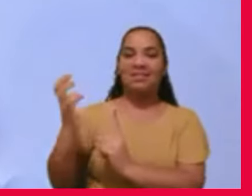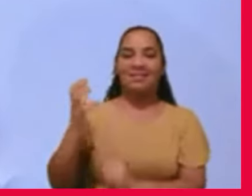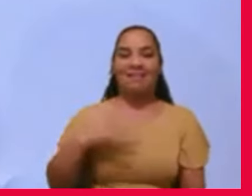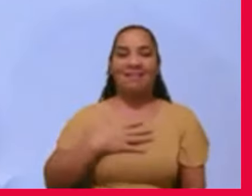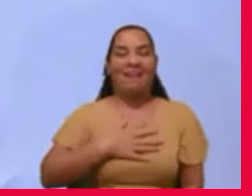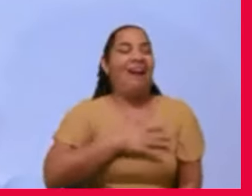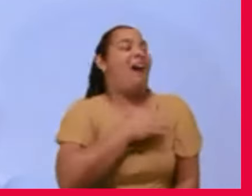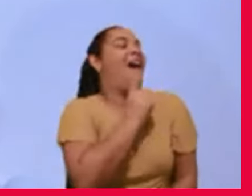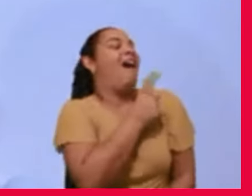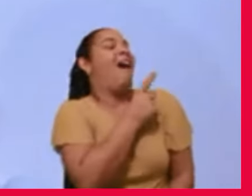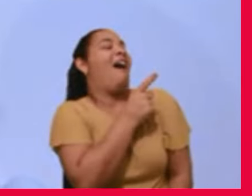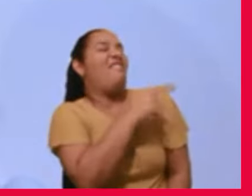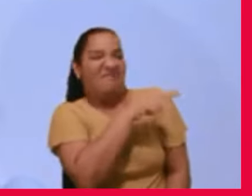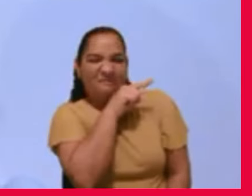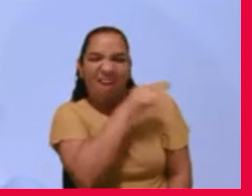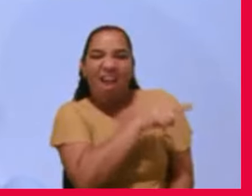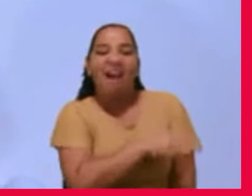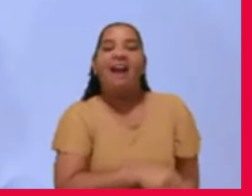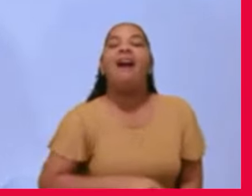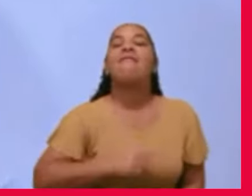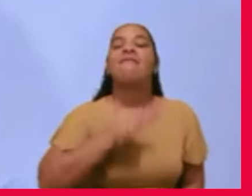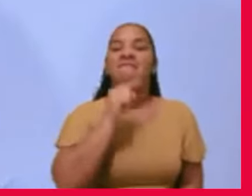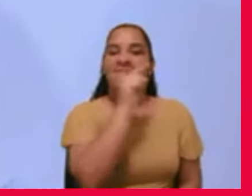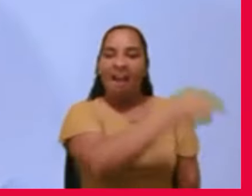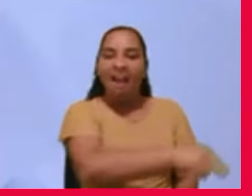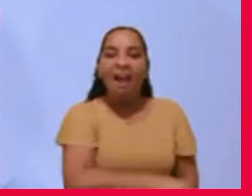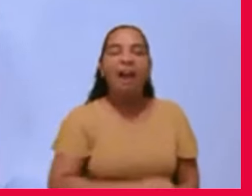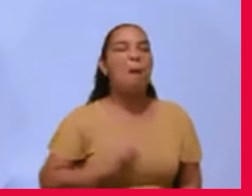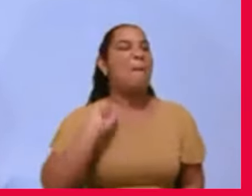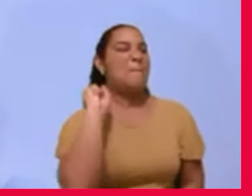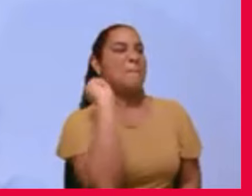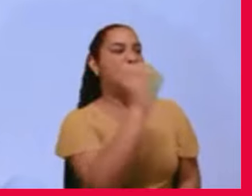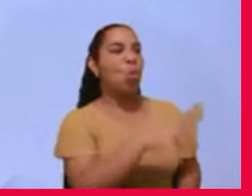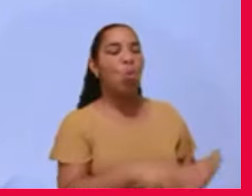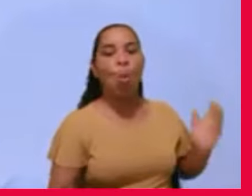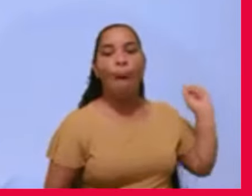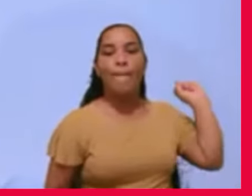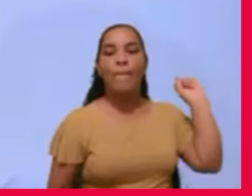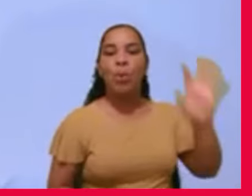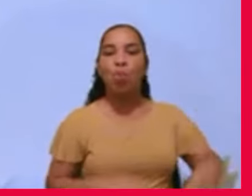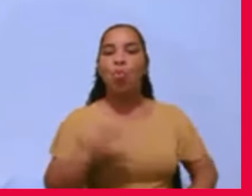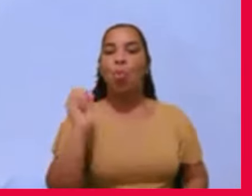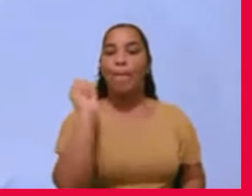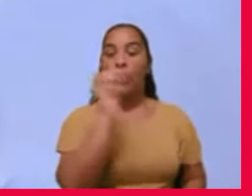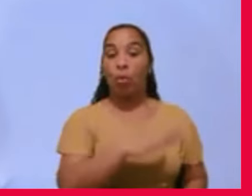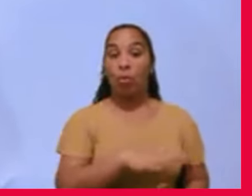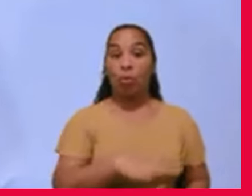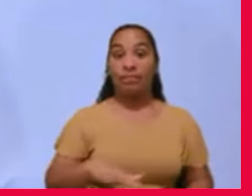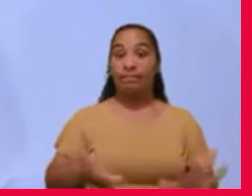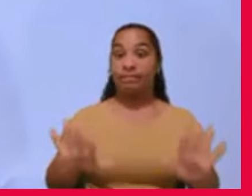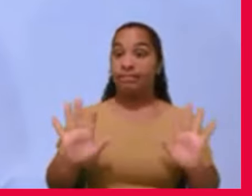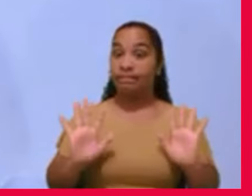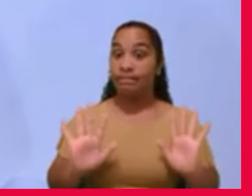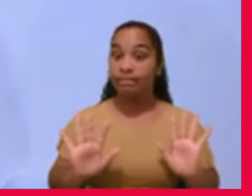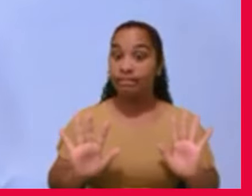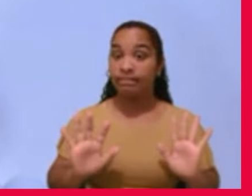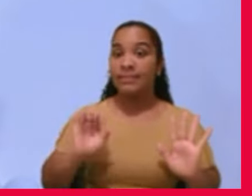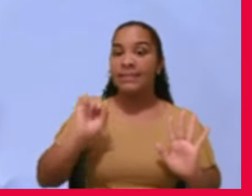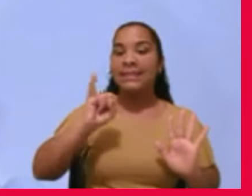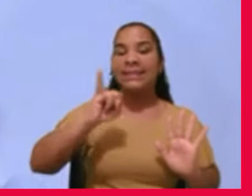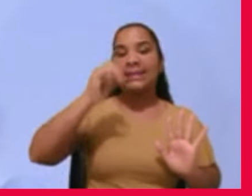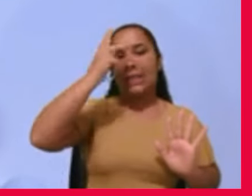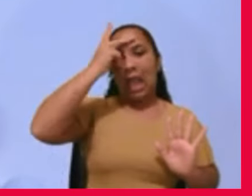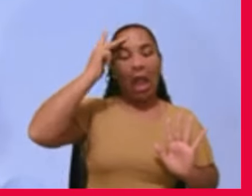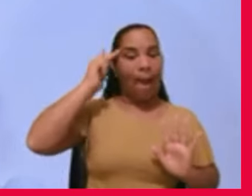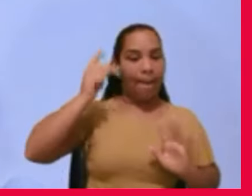piorar a situação. Portanto, se a pessoa desencarna com uma obsessão